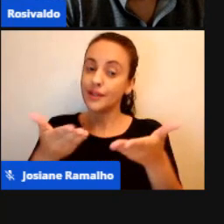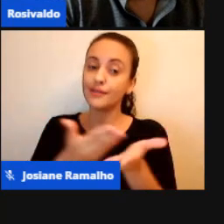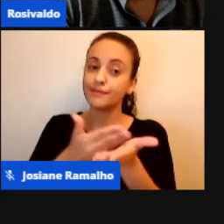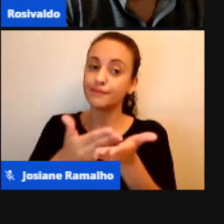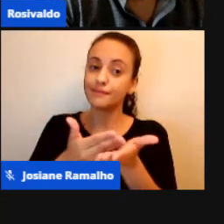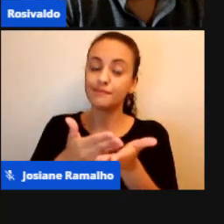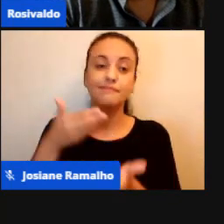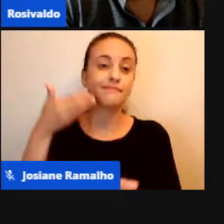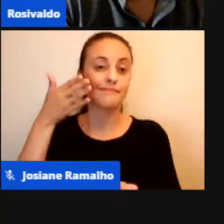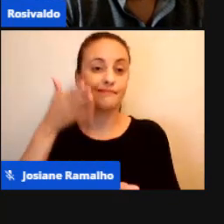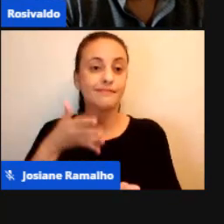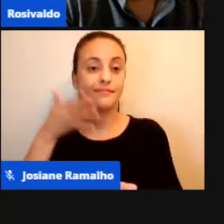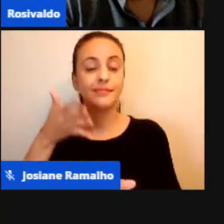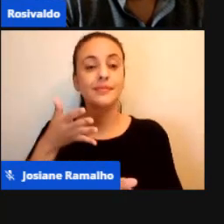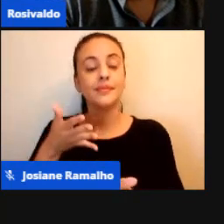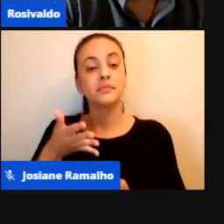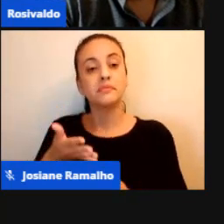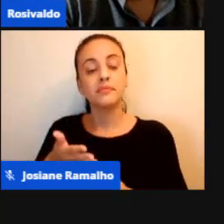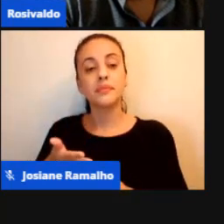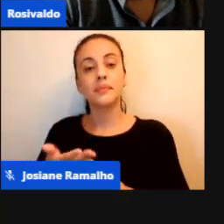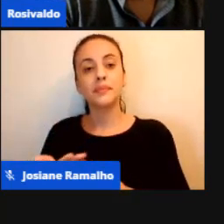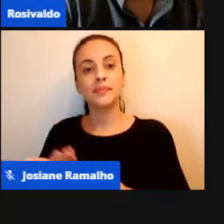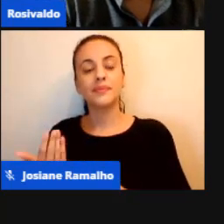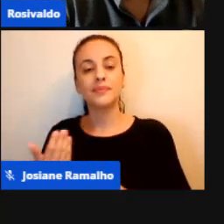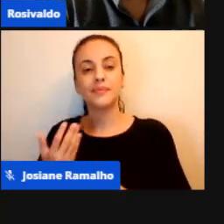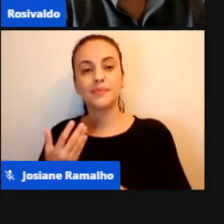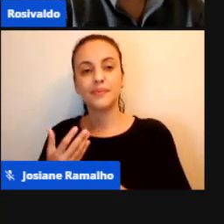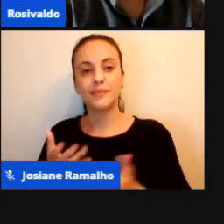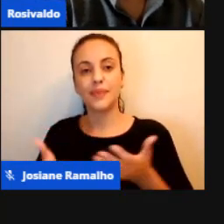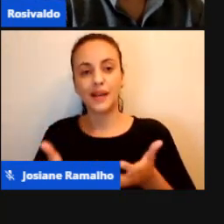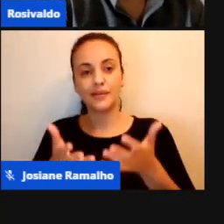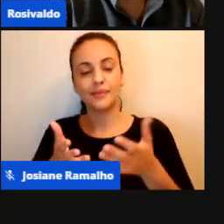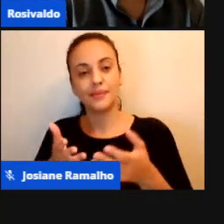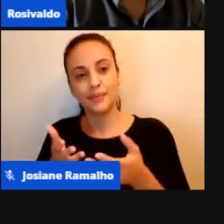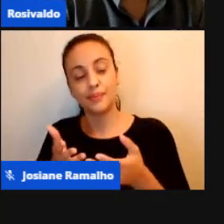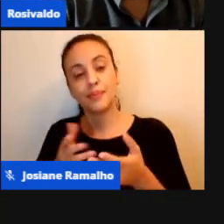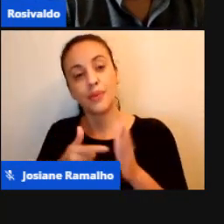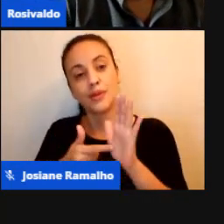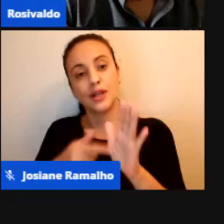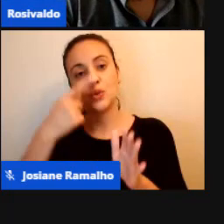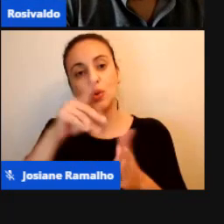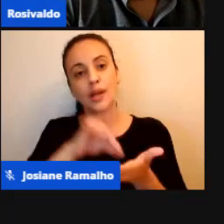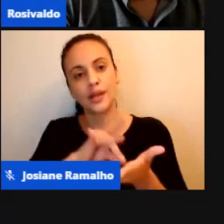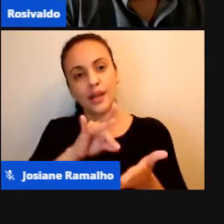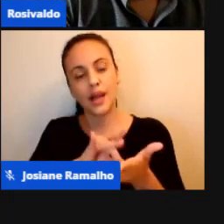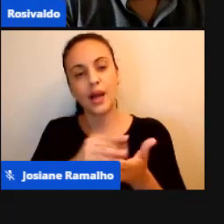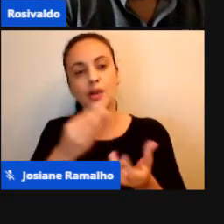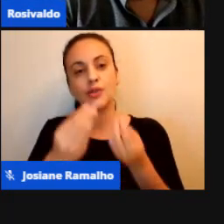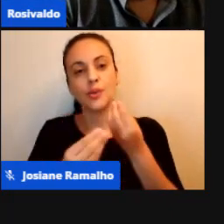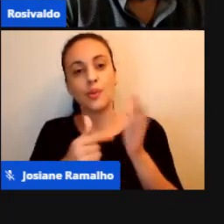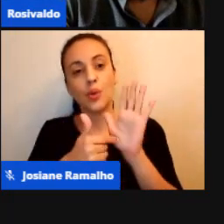contribuir conosco a sua realidade, a sua forma de trabalhar.